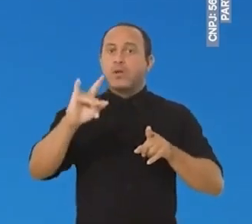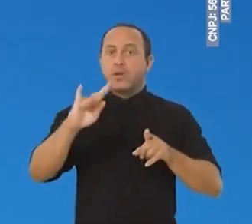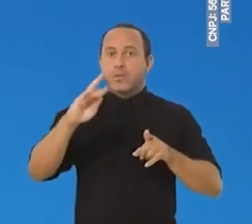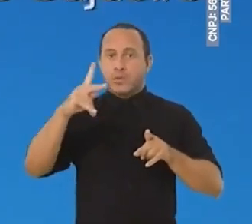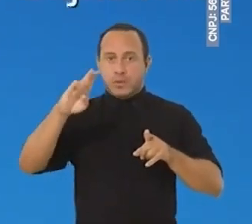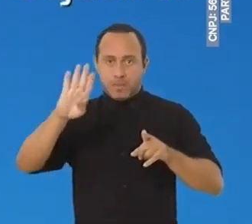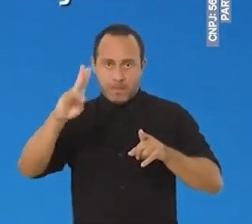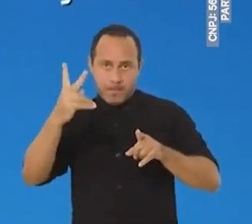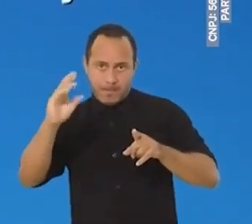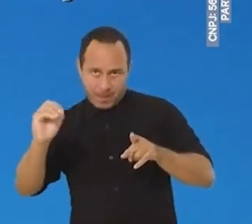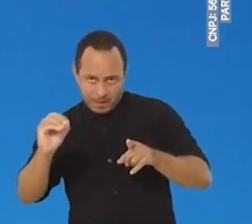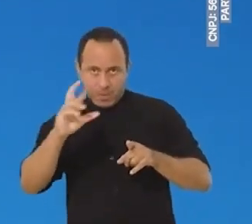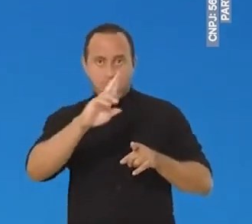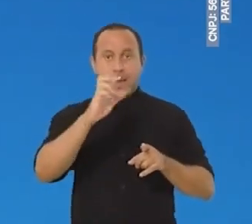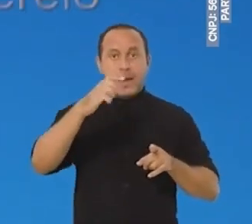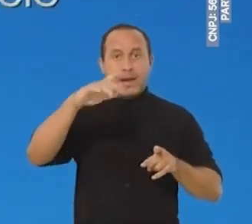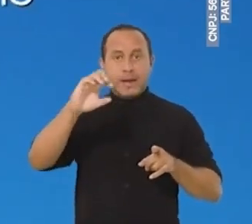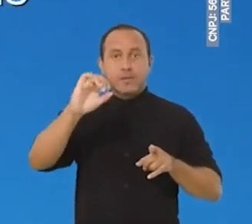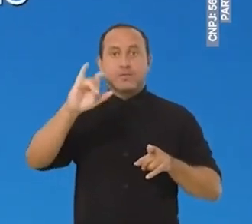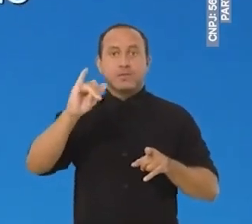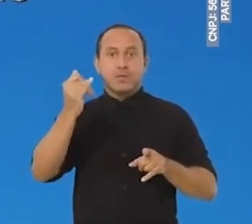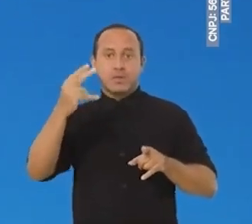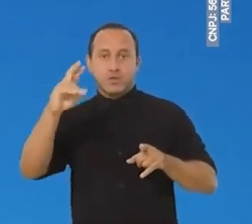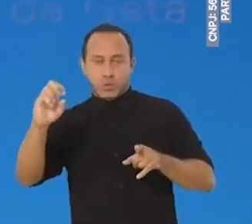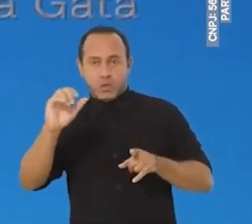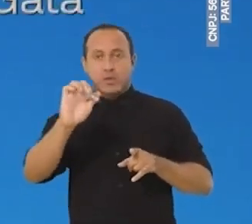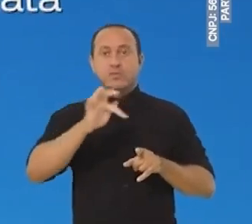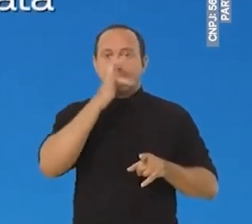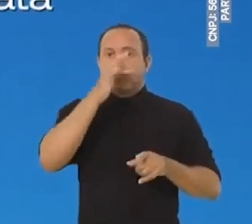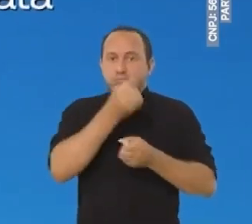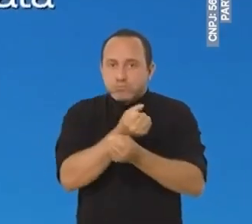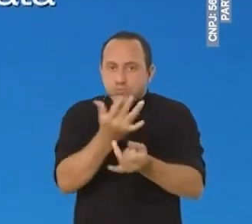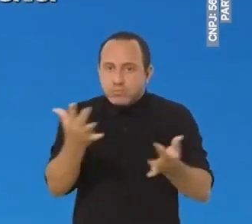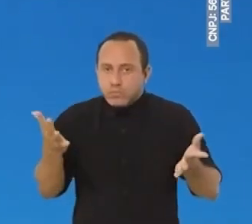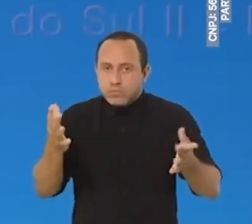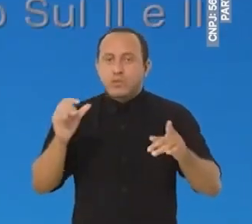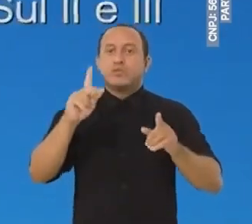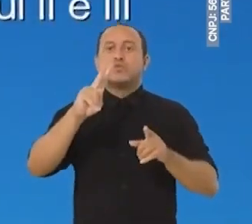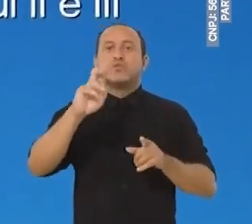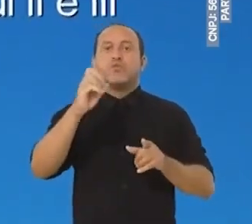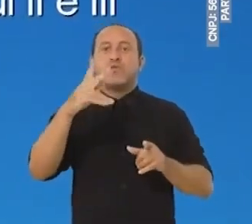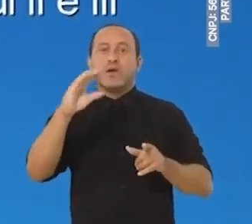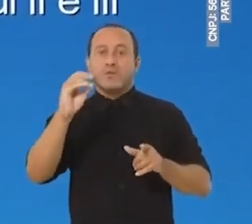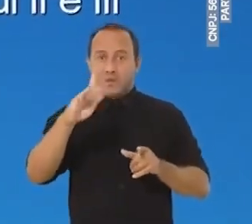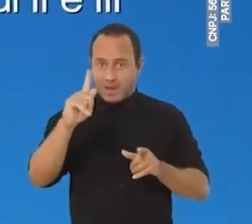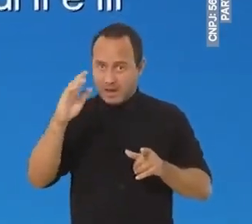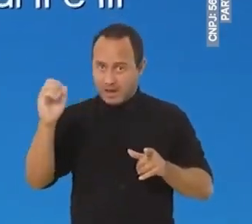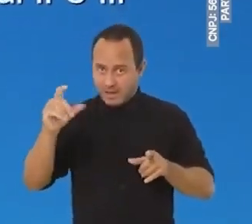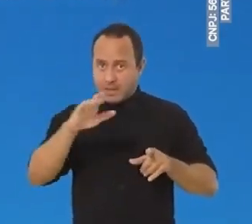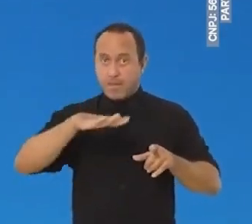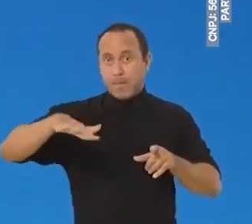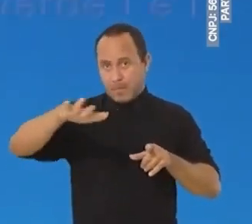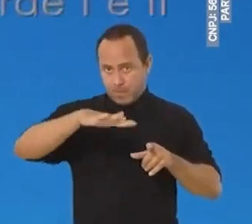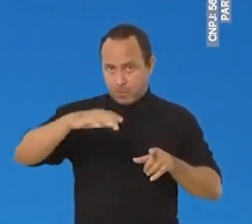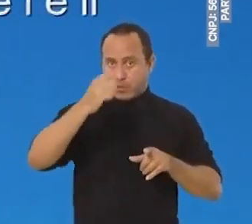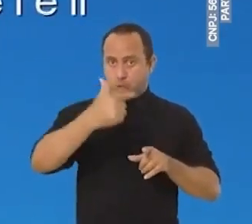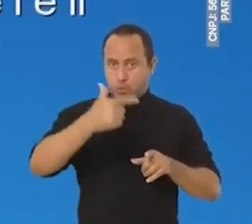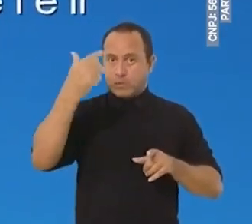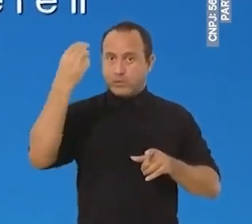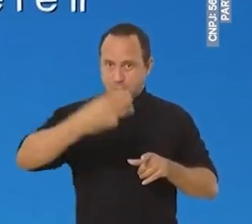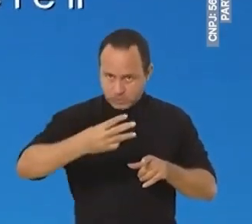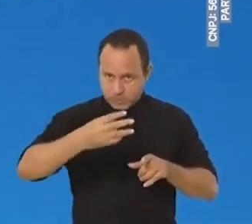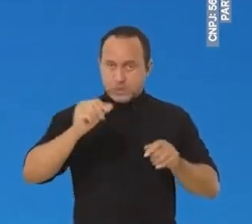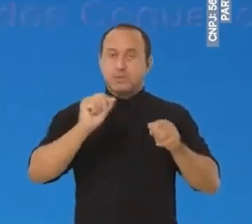Gringo, Conjunto Monte Belo, Recanto dos Cajueiros, Jardim Recreio, Suvaco da Gata, Paraíso do Sul